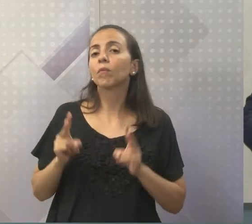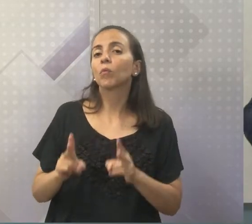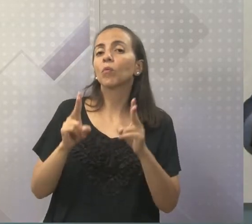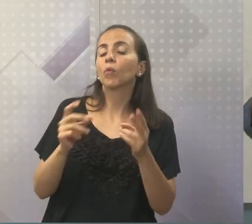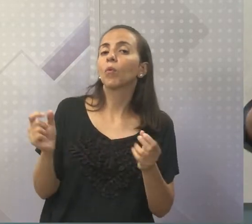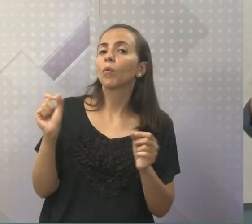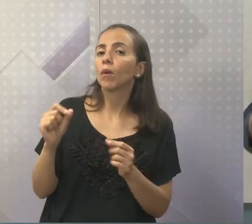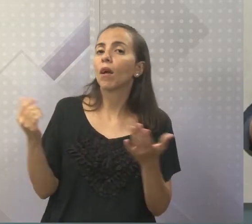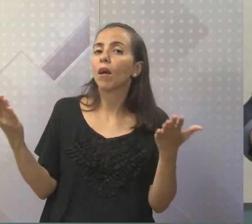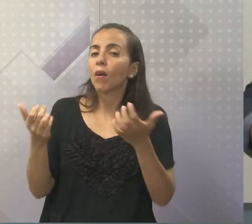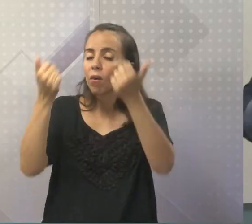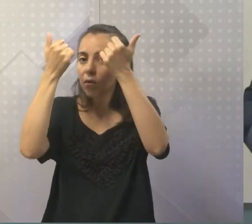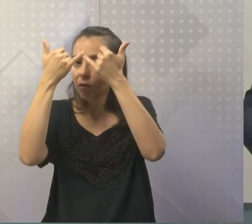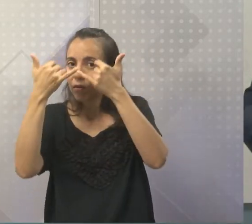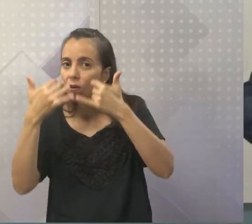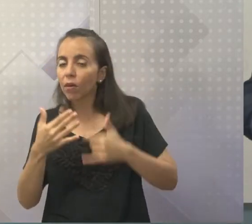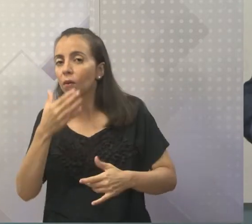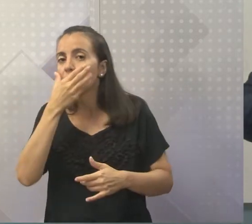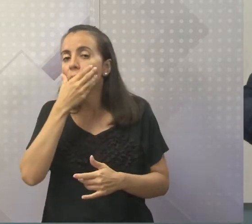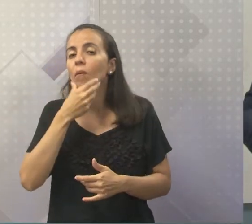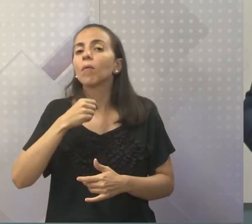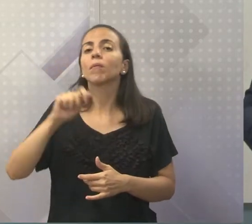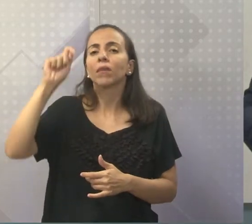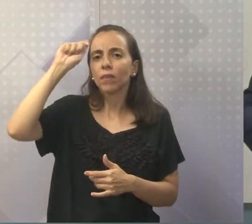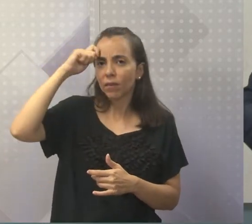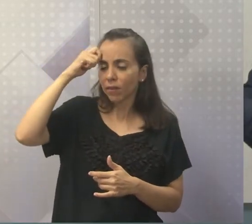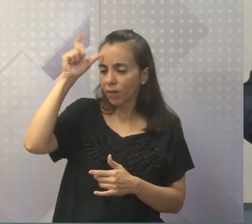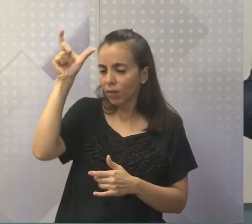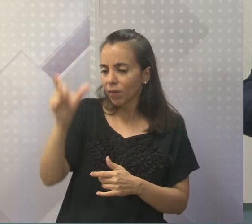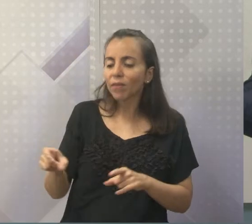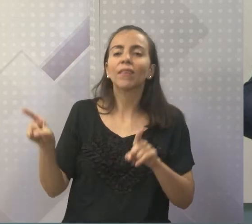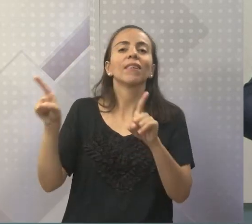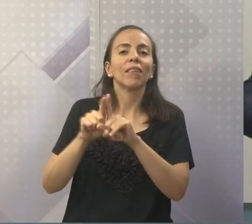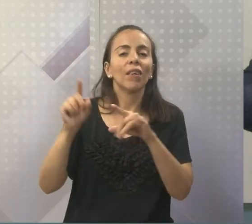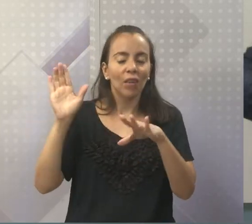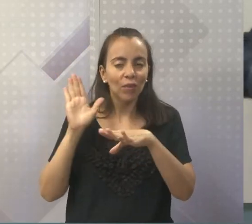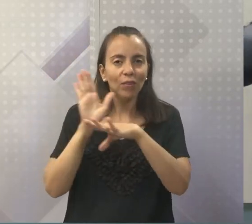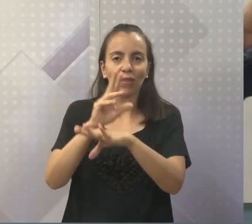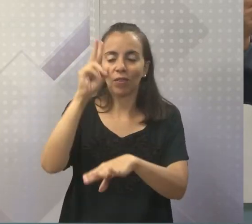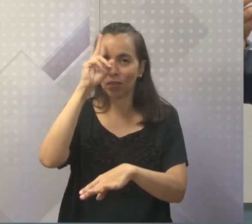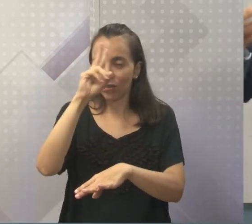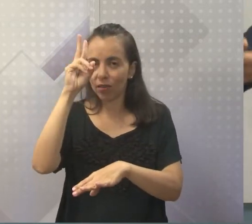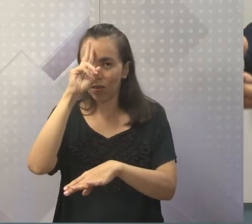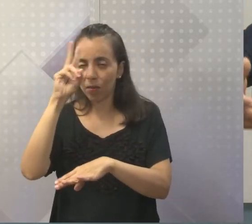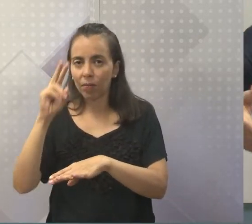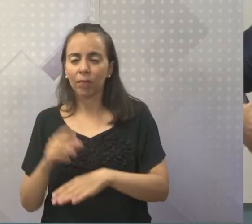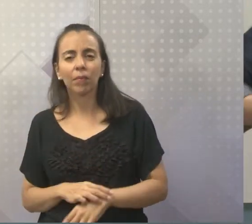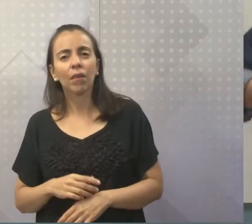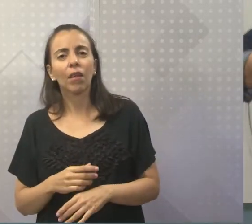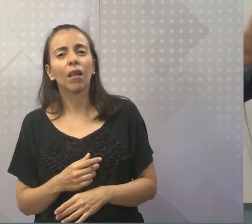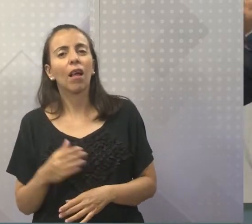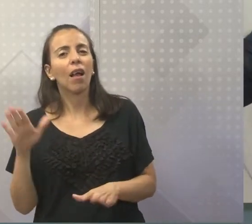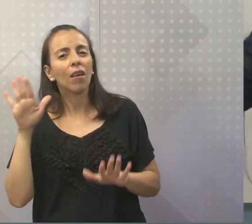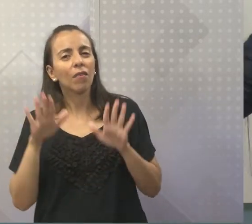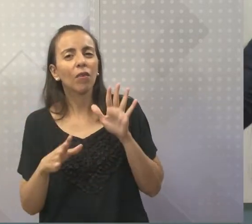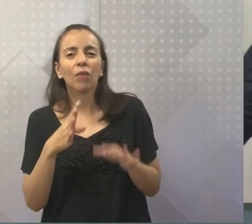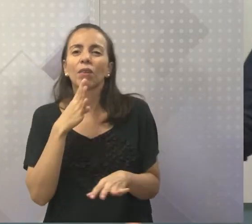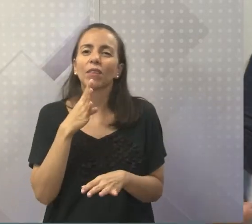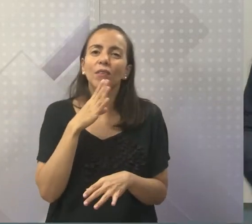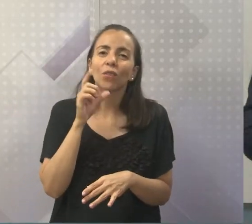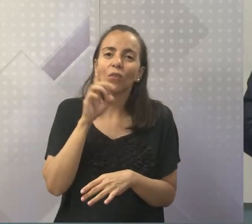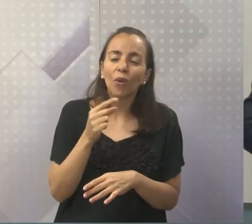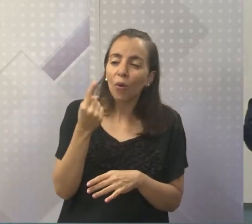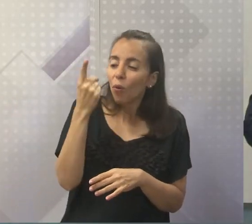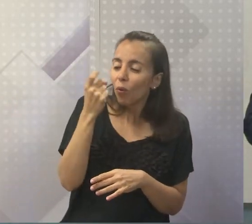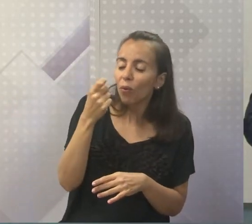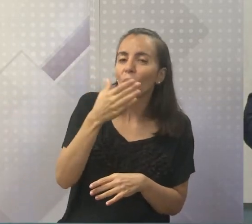vamos falar agora também de um negro que fez história. Porque na consciência negra sempre falamos muito na questão de zumbi dos